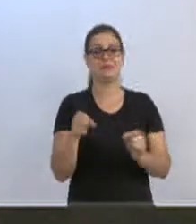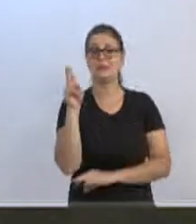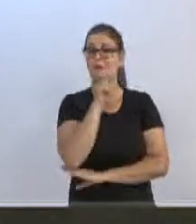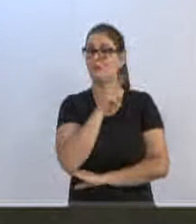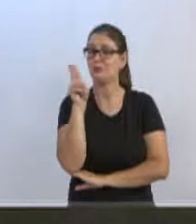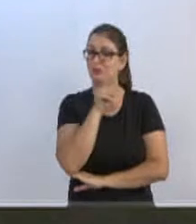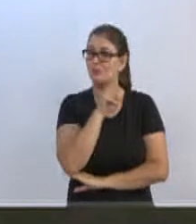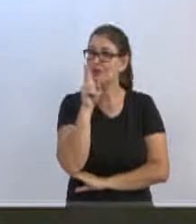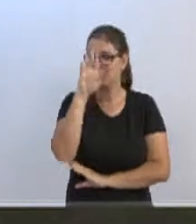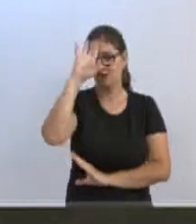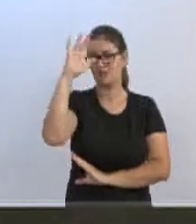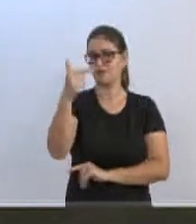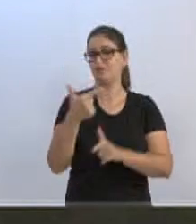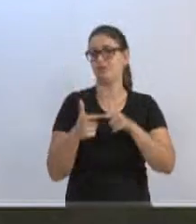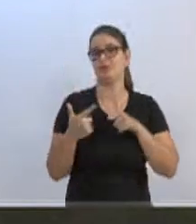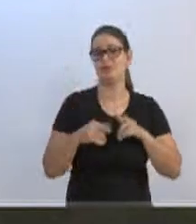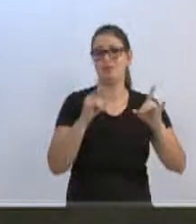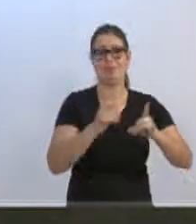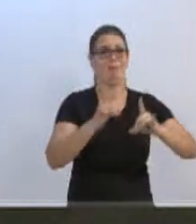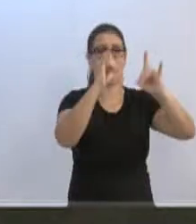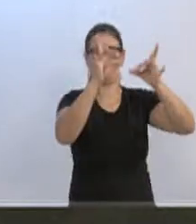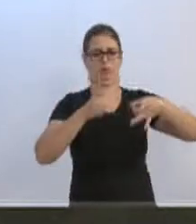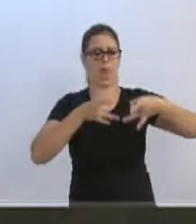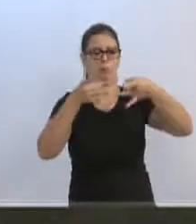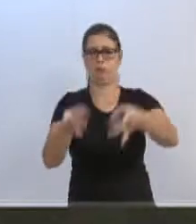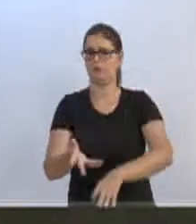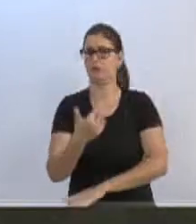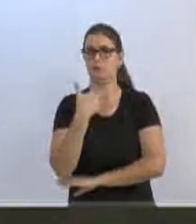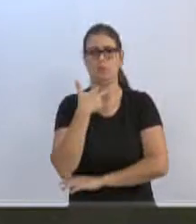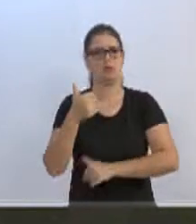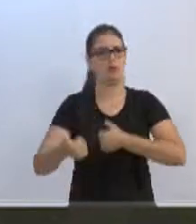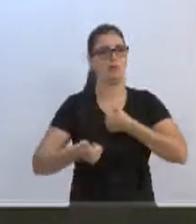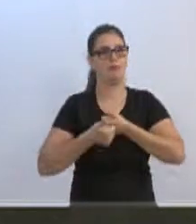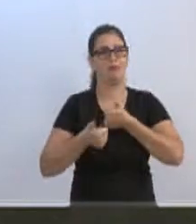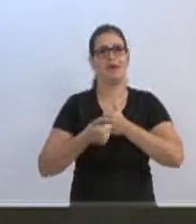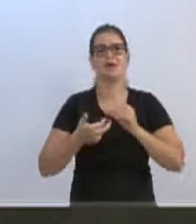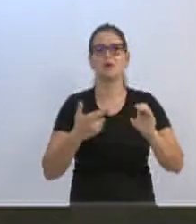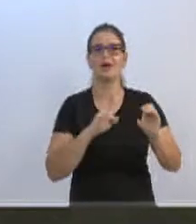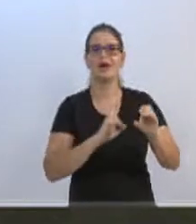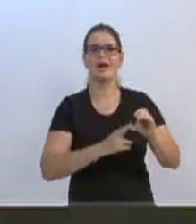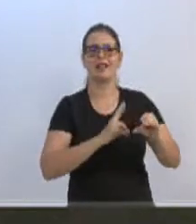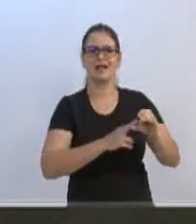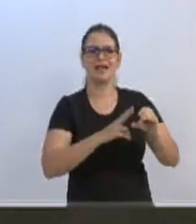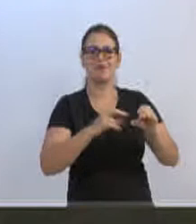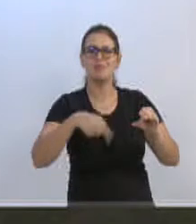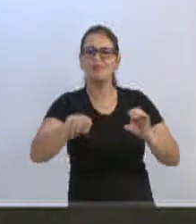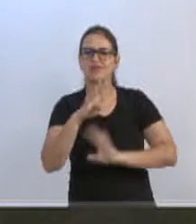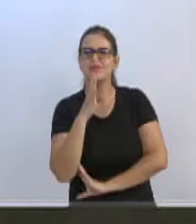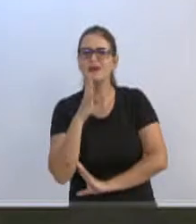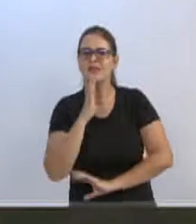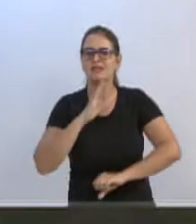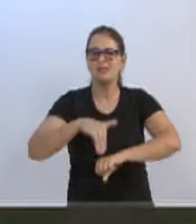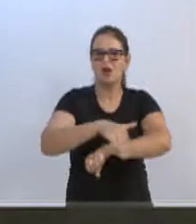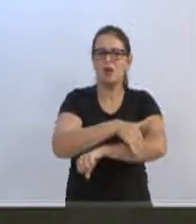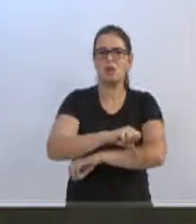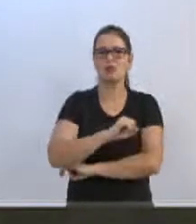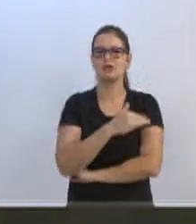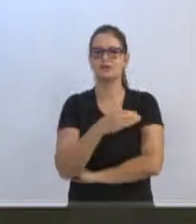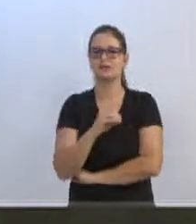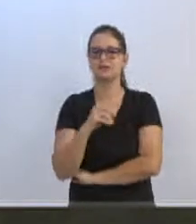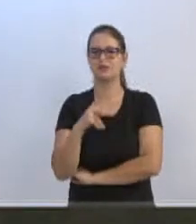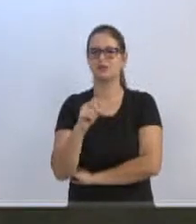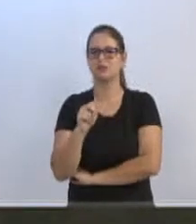podemos deixar um prédio desse abandonado, aqui próximo a Kremer, para quem conhece, ali na Rua São Paulo, certo?